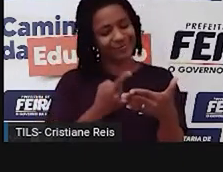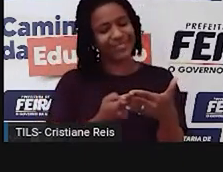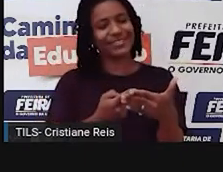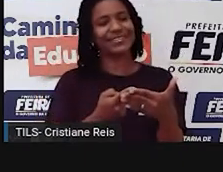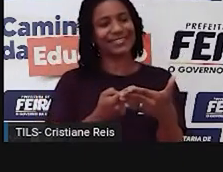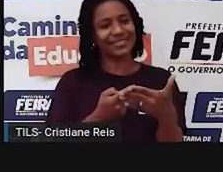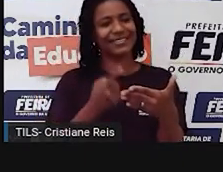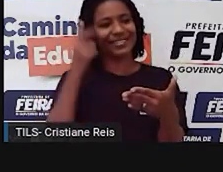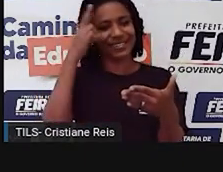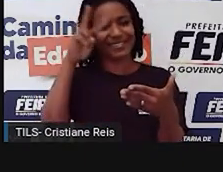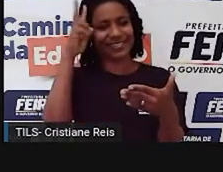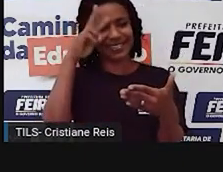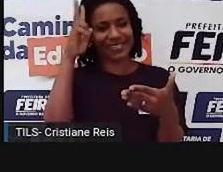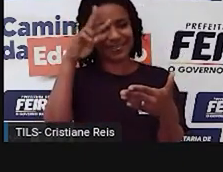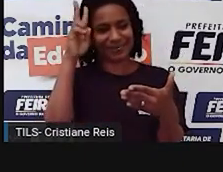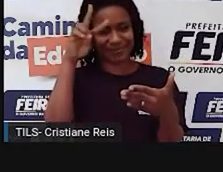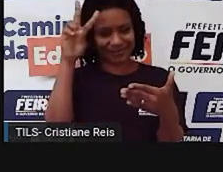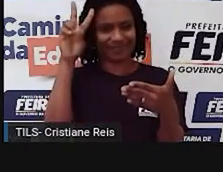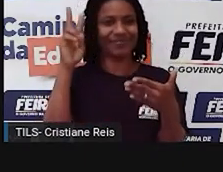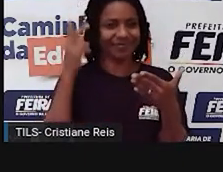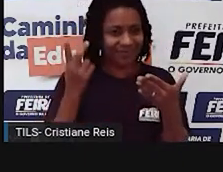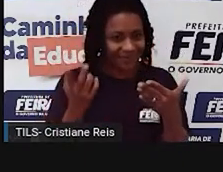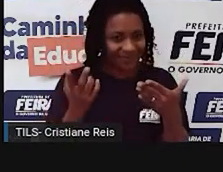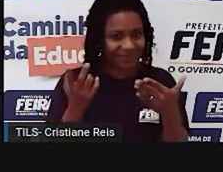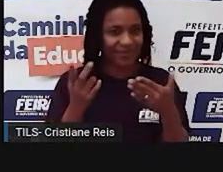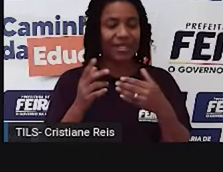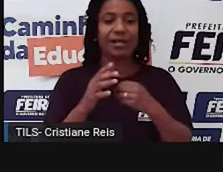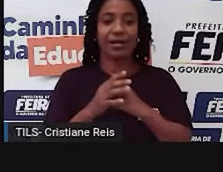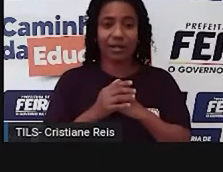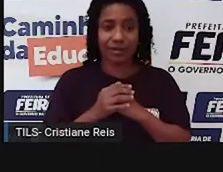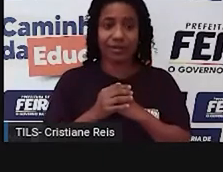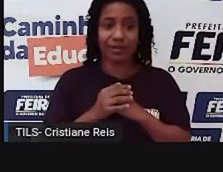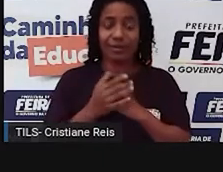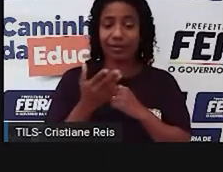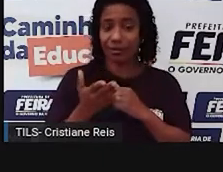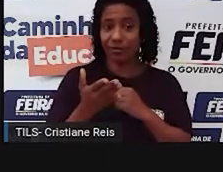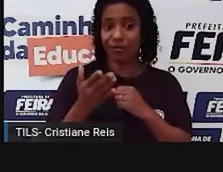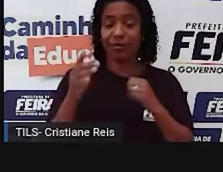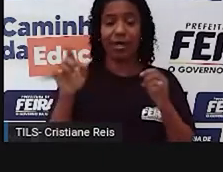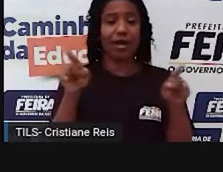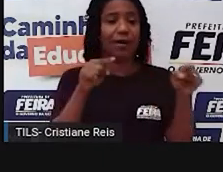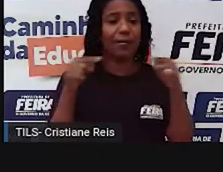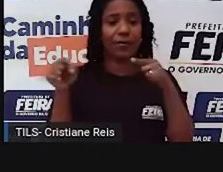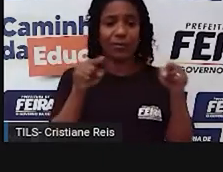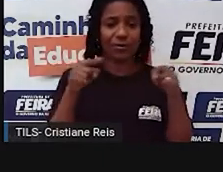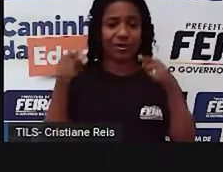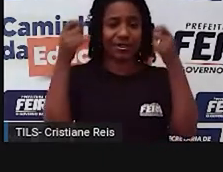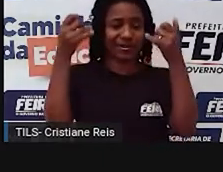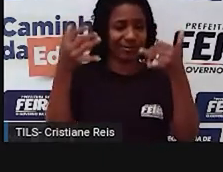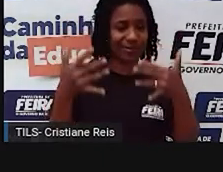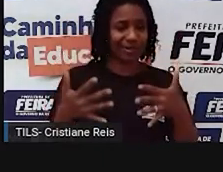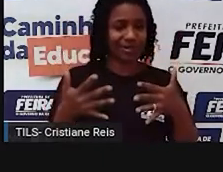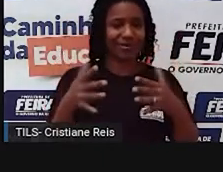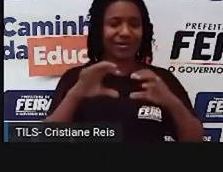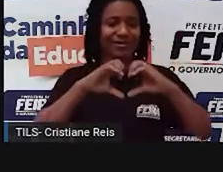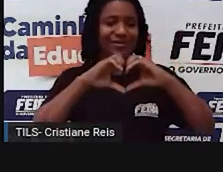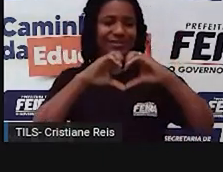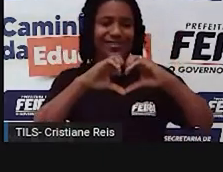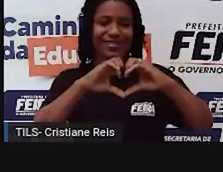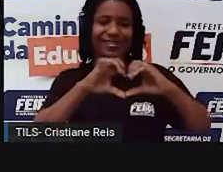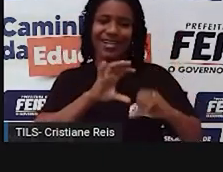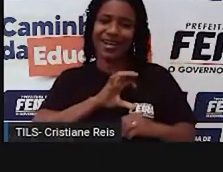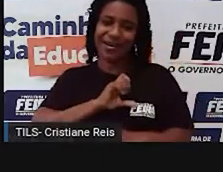Apesar desta letra da música, falar de amor entre duas pessoas, eu destaquei este trecho para